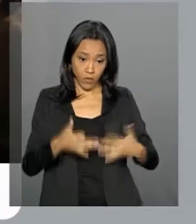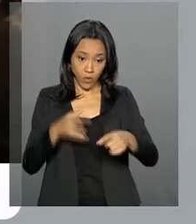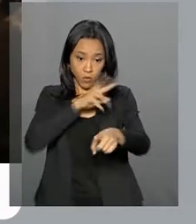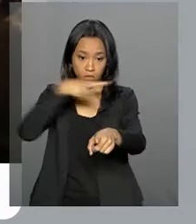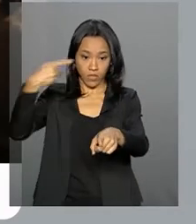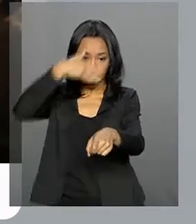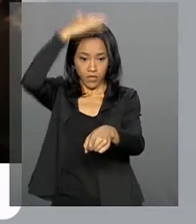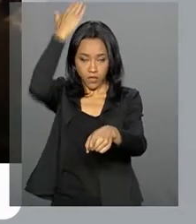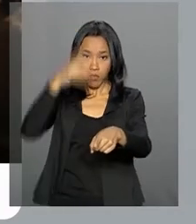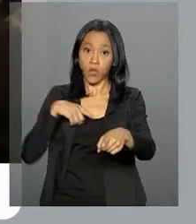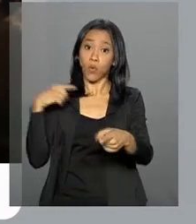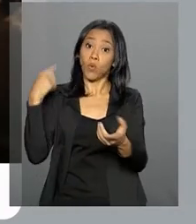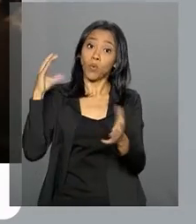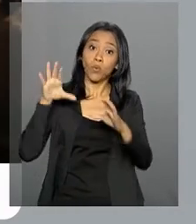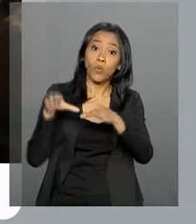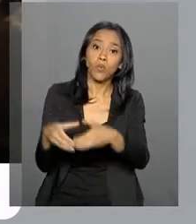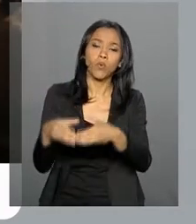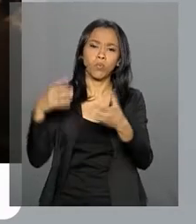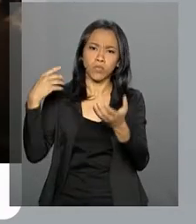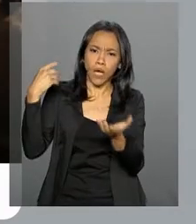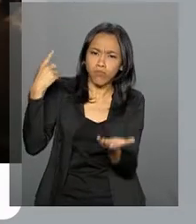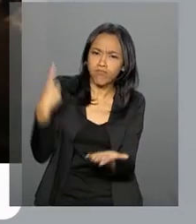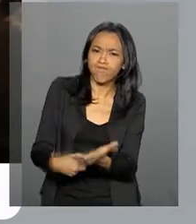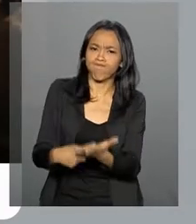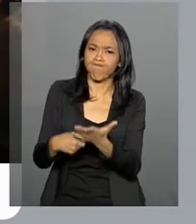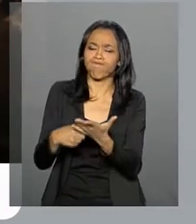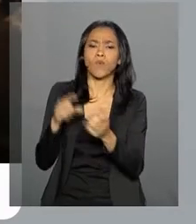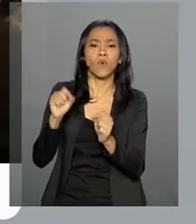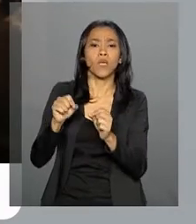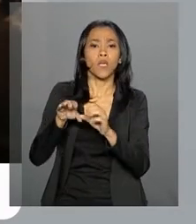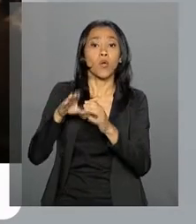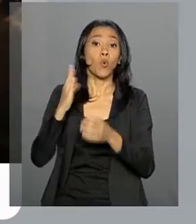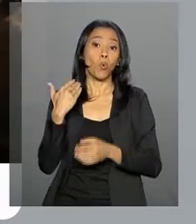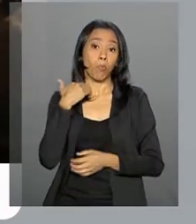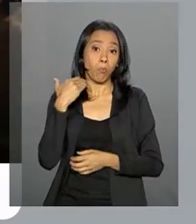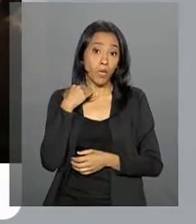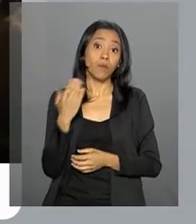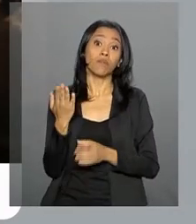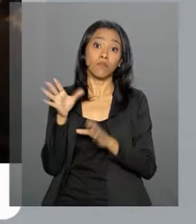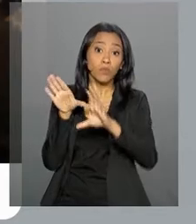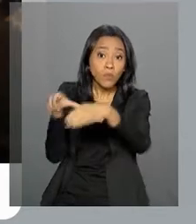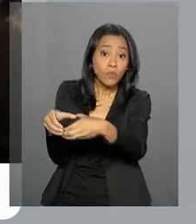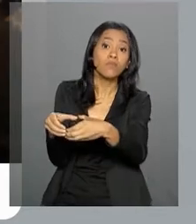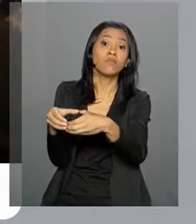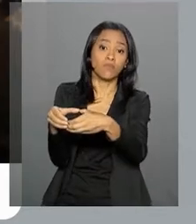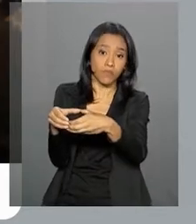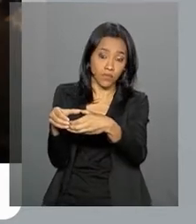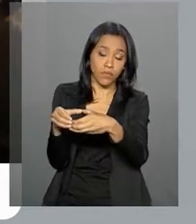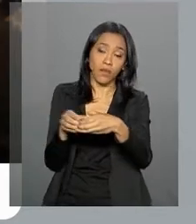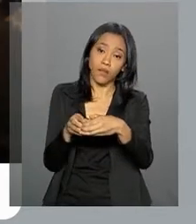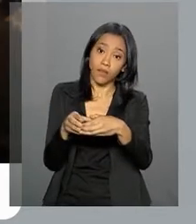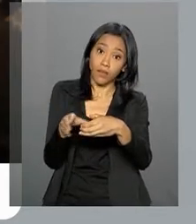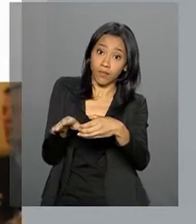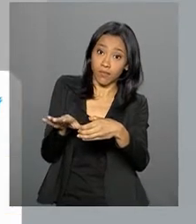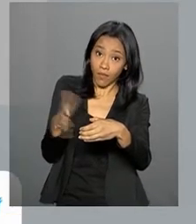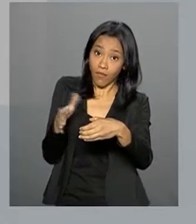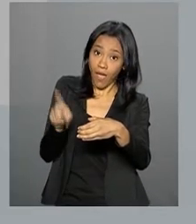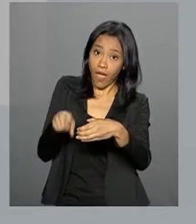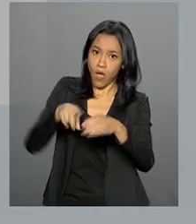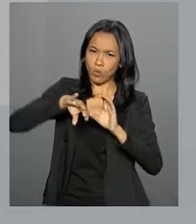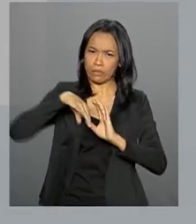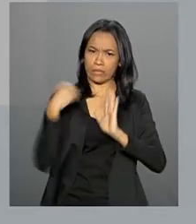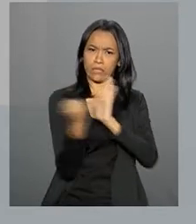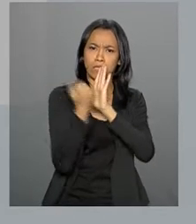consolidando o novo banco de desenvolvimento, o banco do BRICS, que é talvez o símbolo